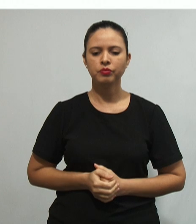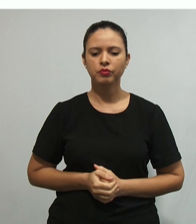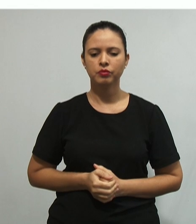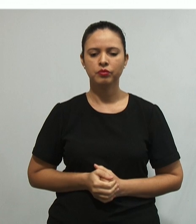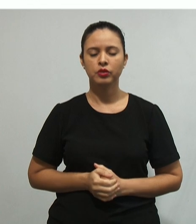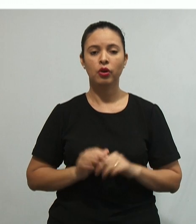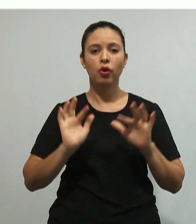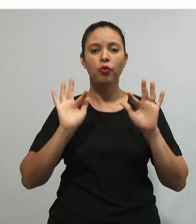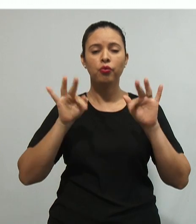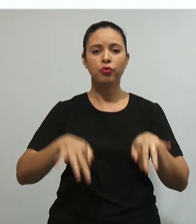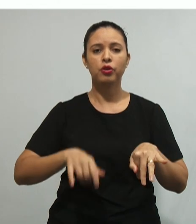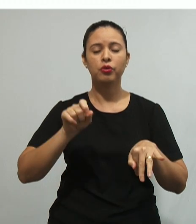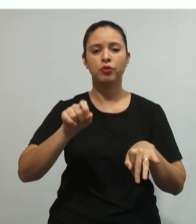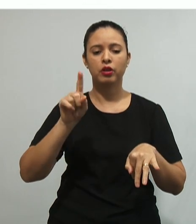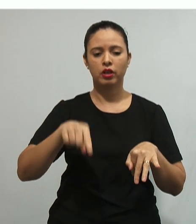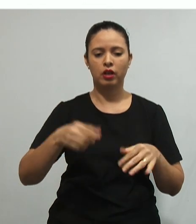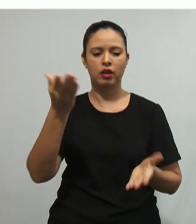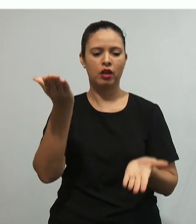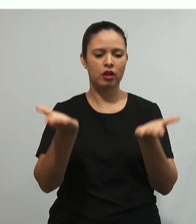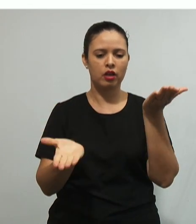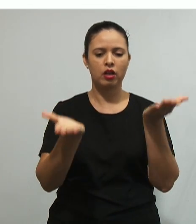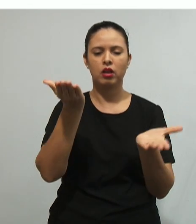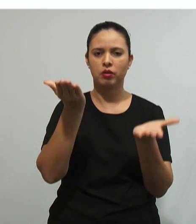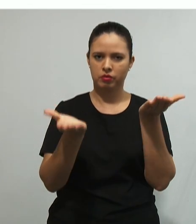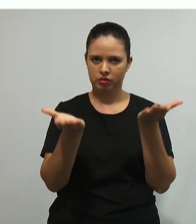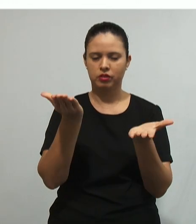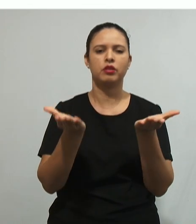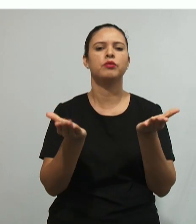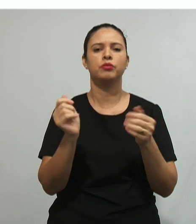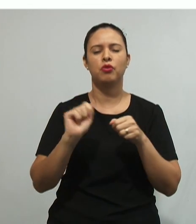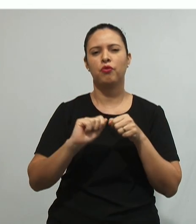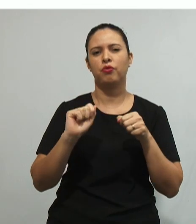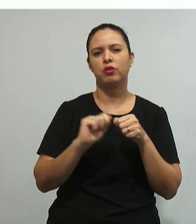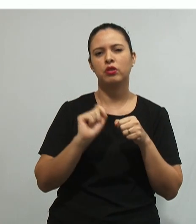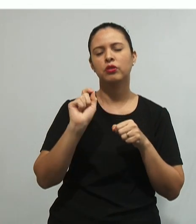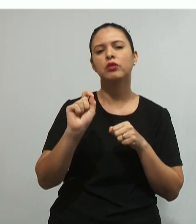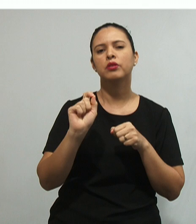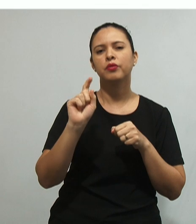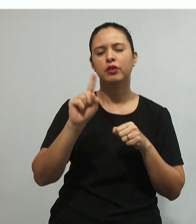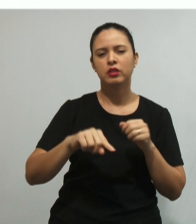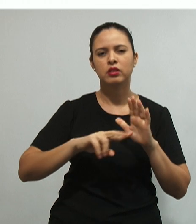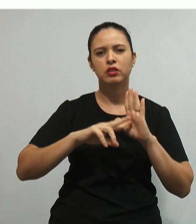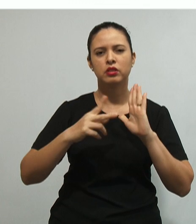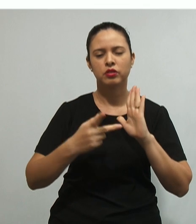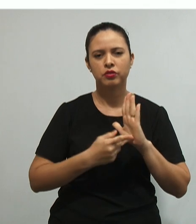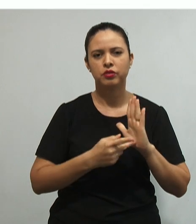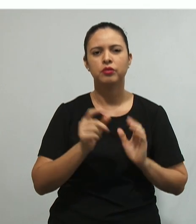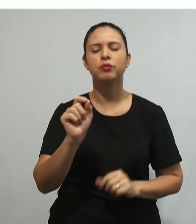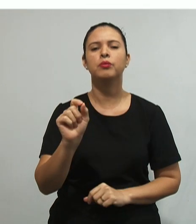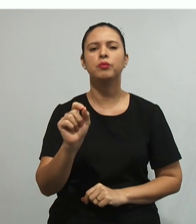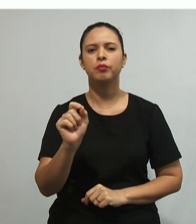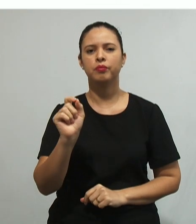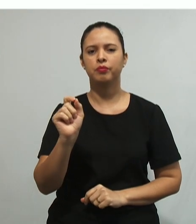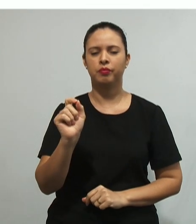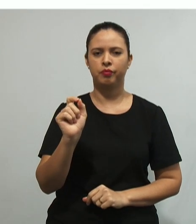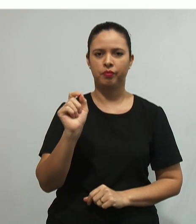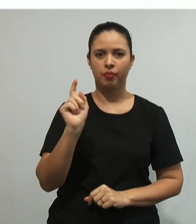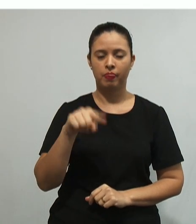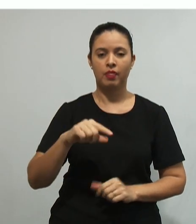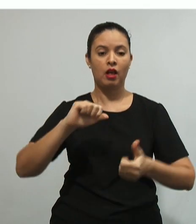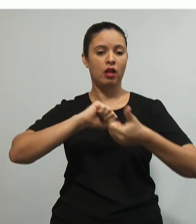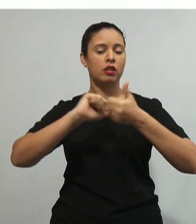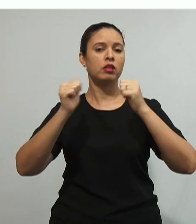fim, o fator de equilibração das ações. O é isso? É um fator que está relacionado à questão da